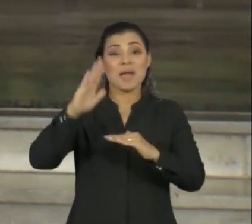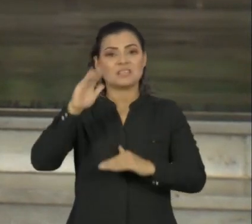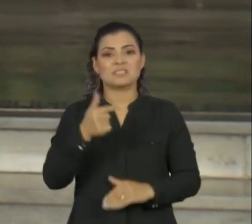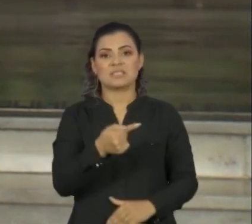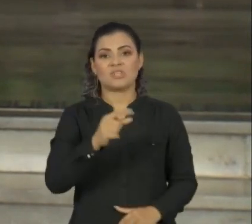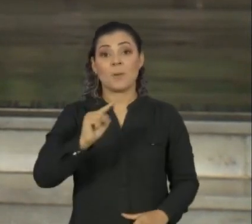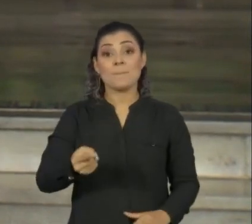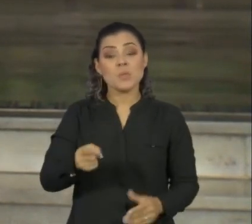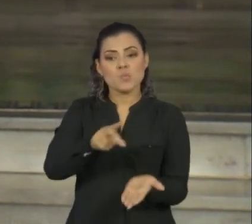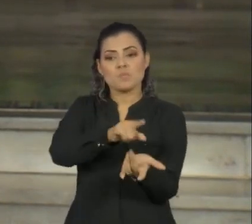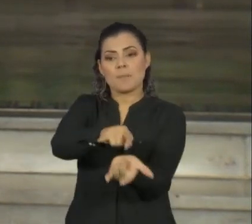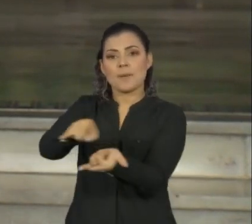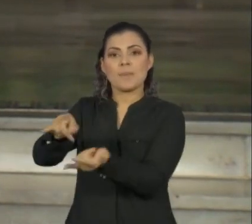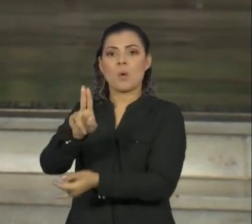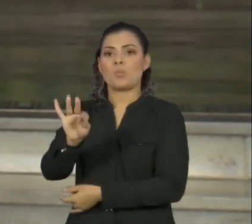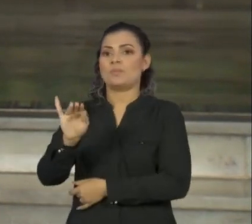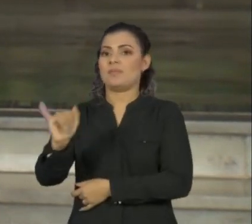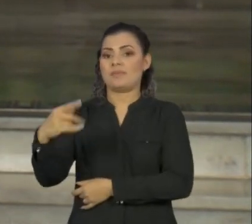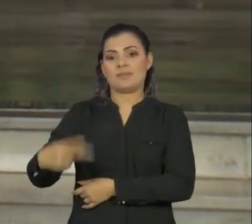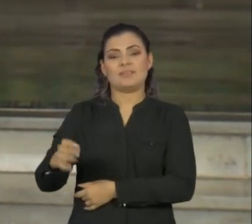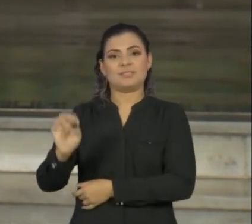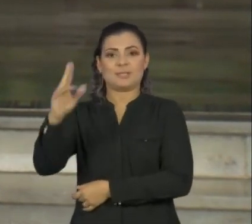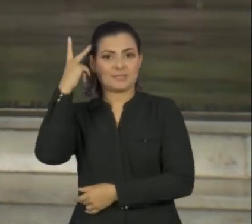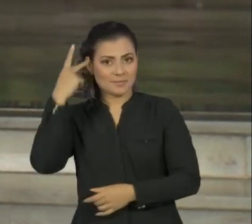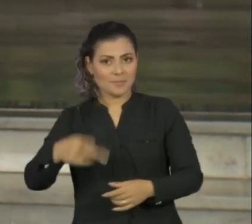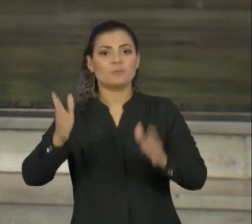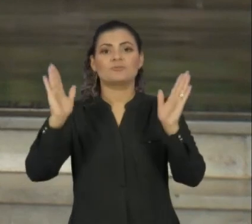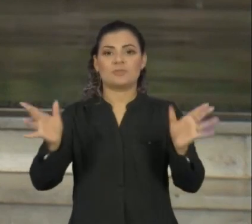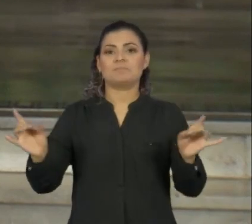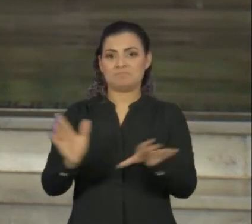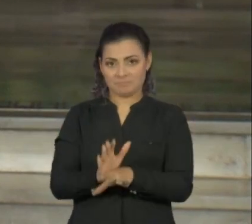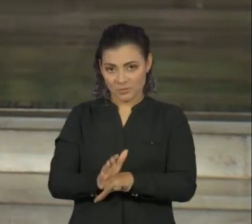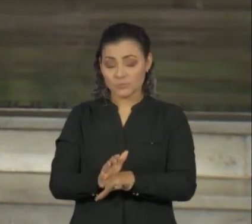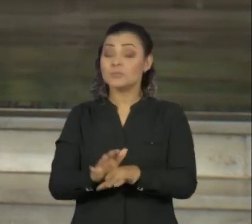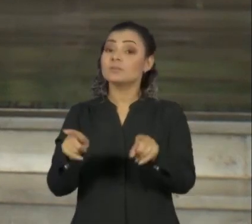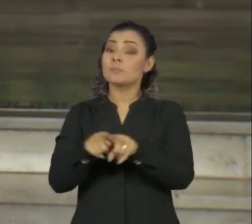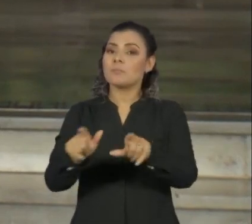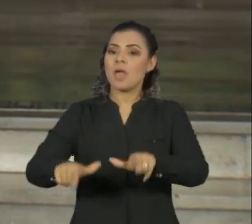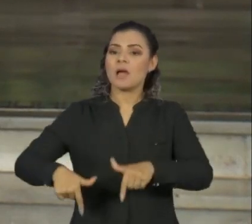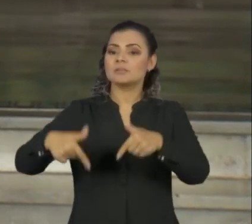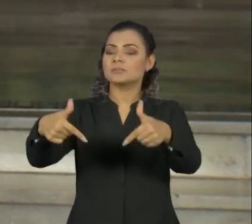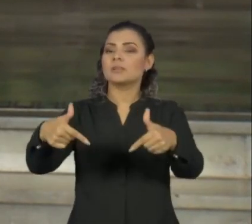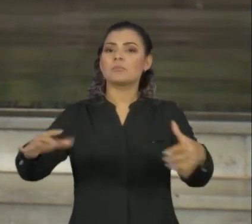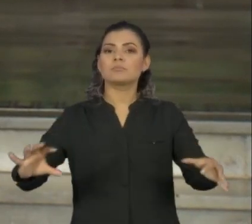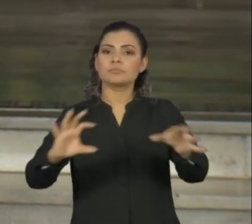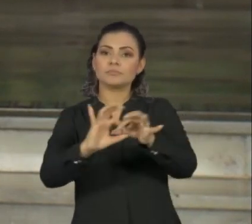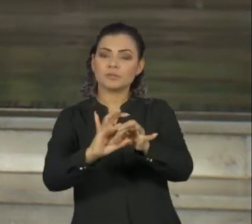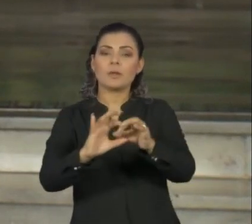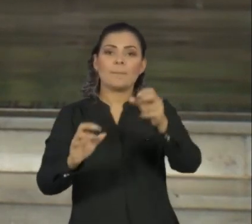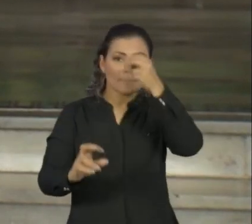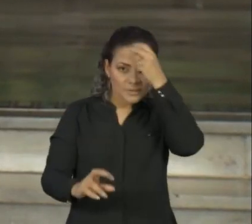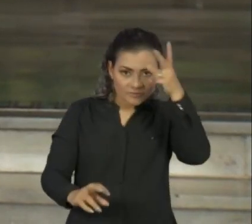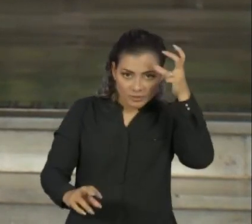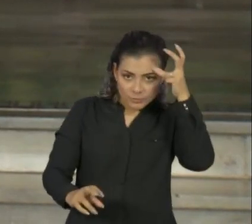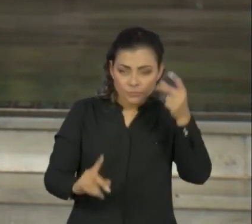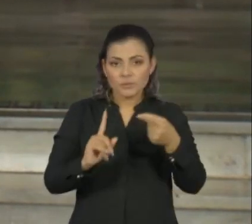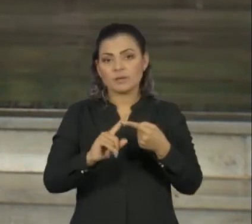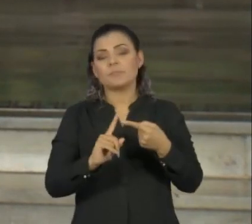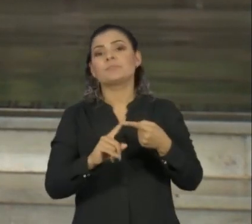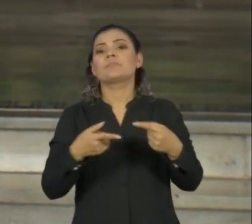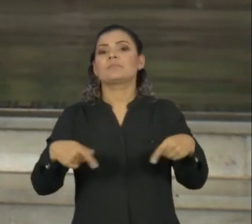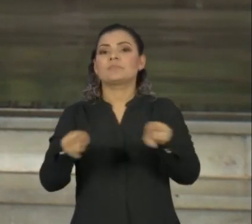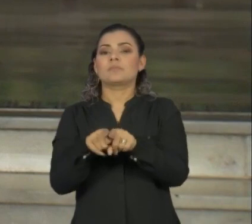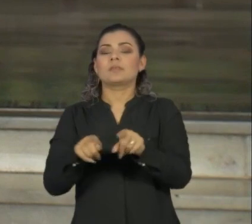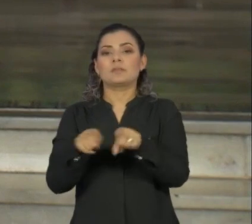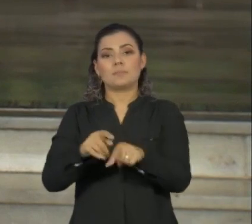mil leitos de UTI no estado de São Paulo, em ações integradas com as prefeituras, notadamente